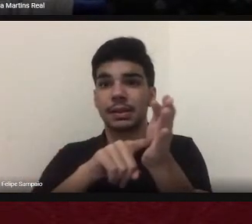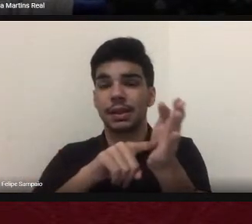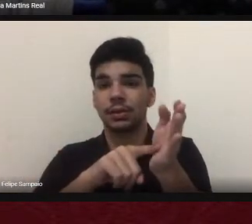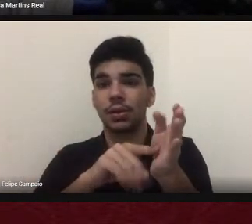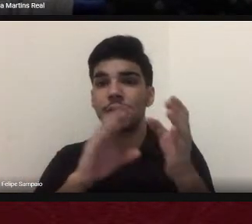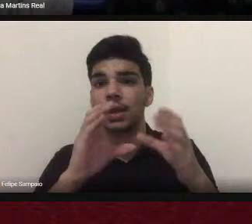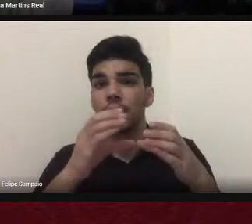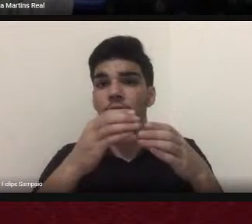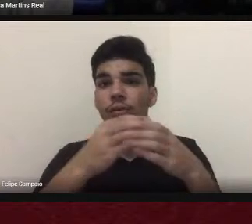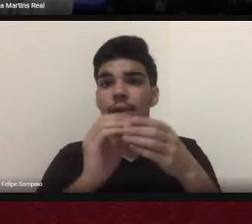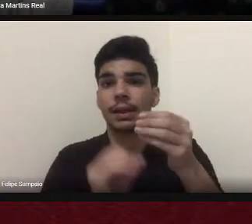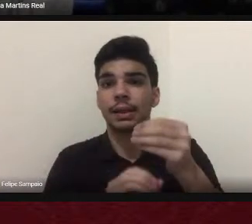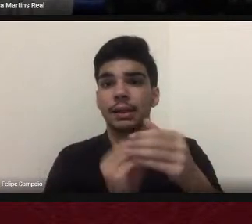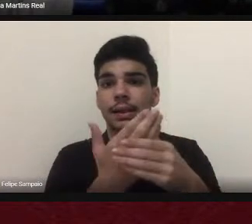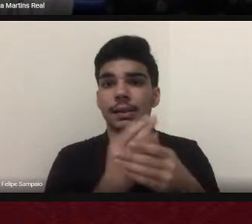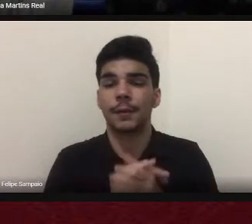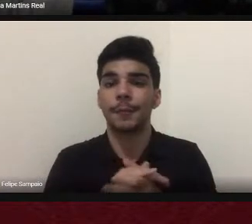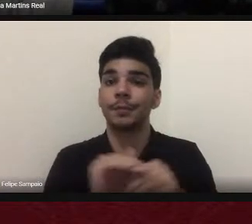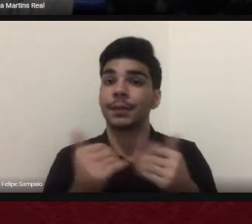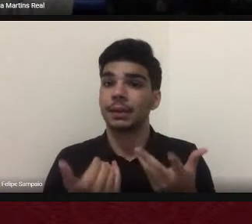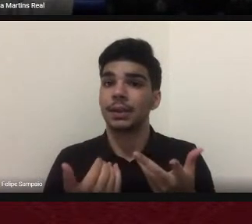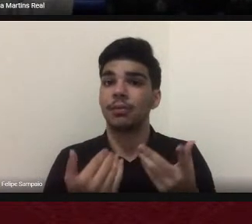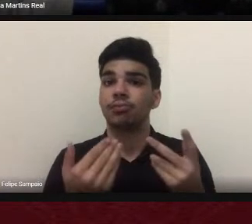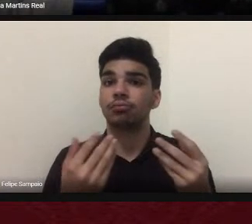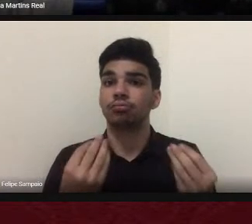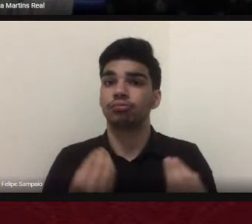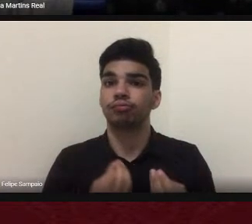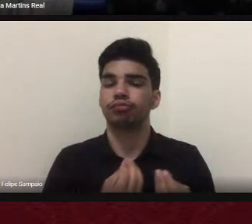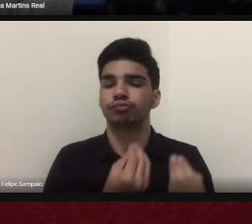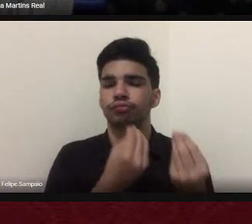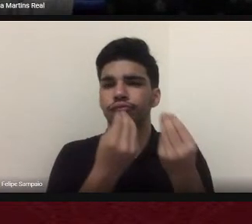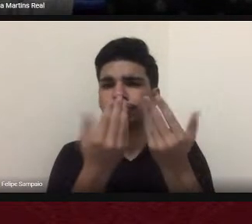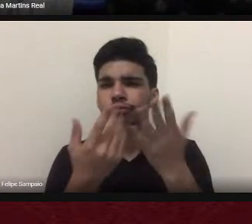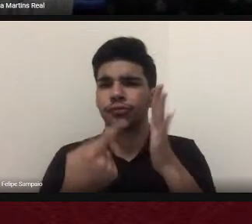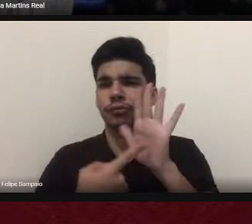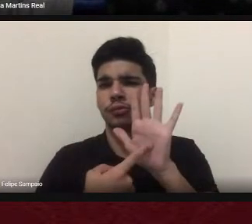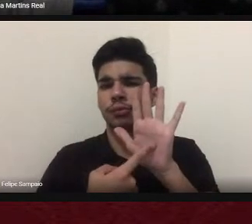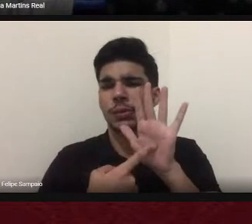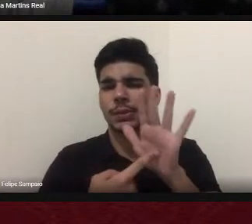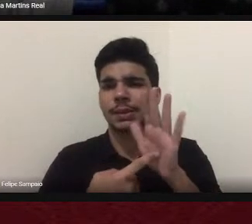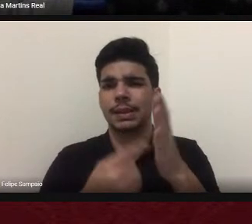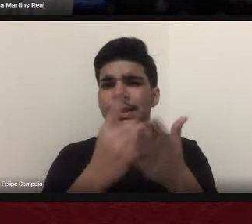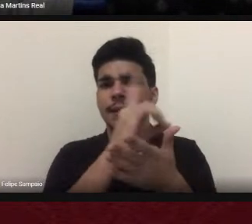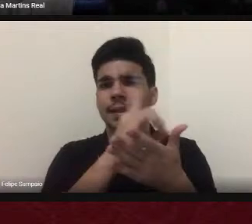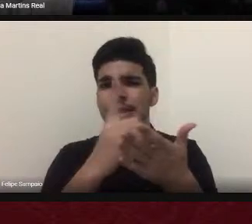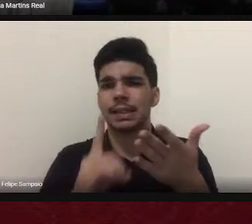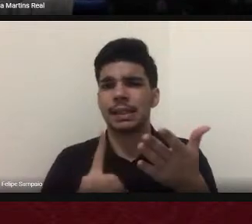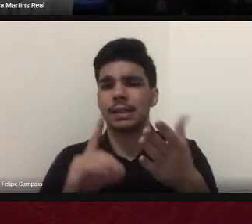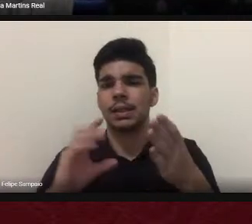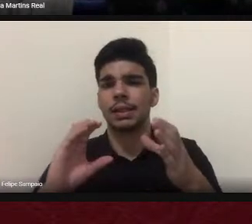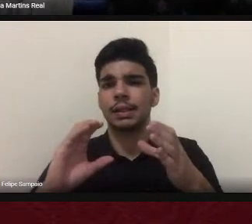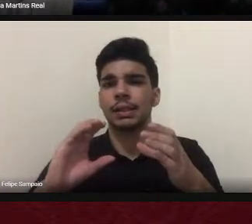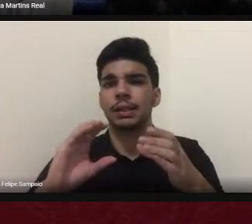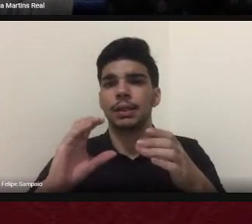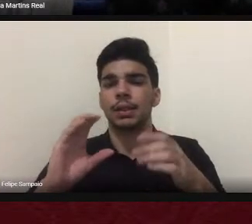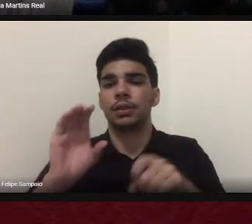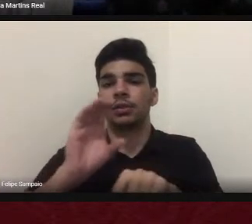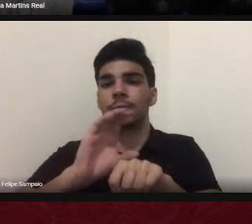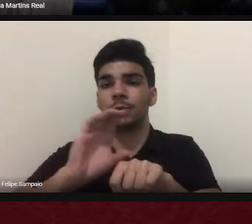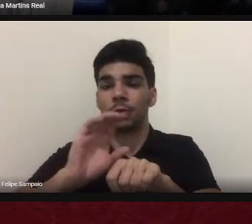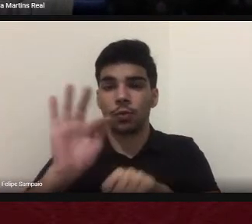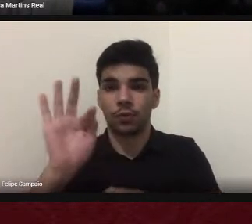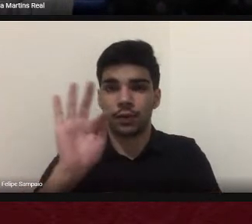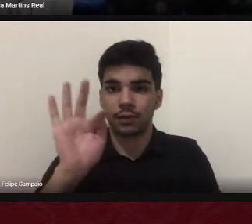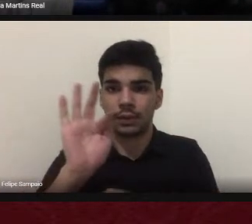trouxemos uma dissertação de mestrado, elaborada no curso de Geografia, que muito é citada pelos nossos